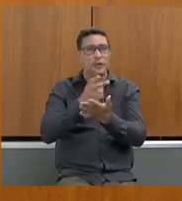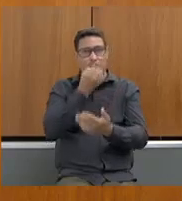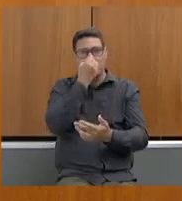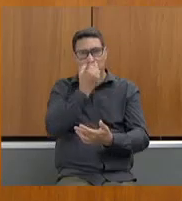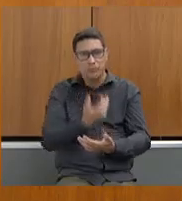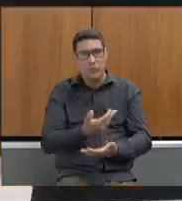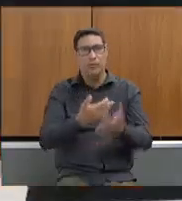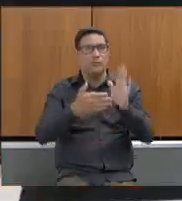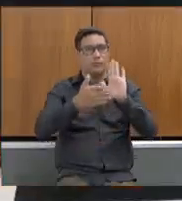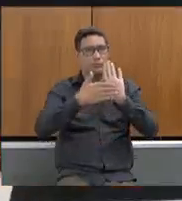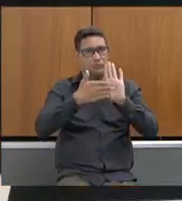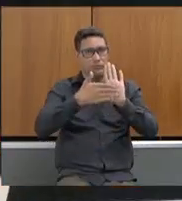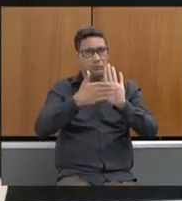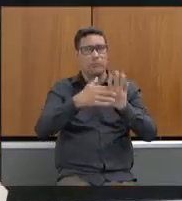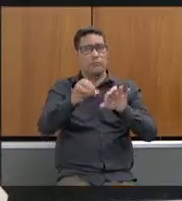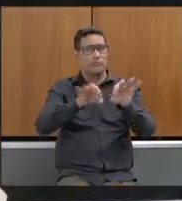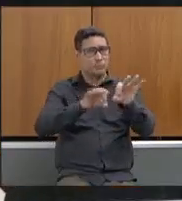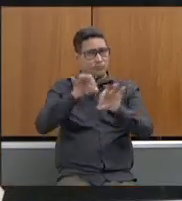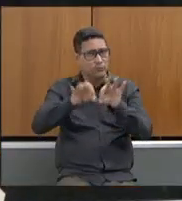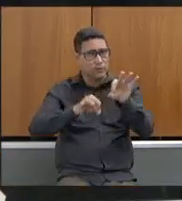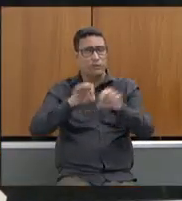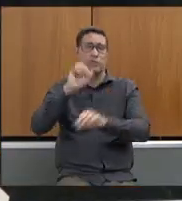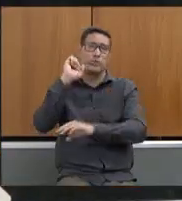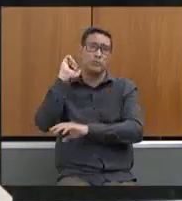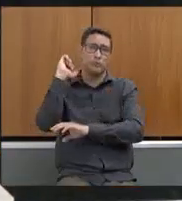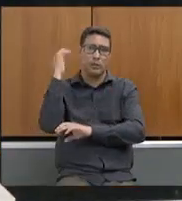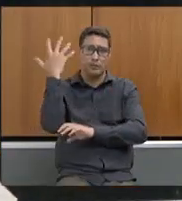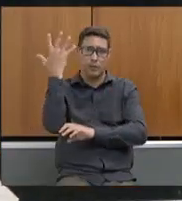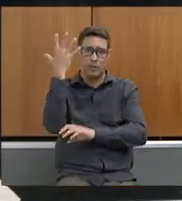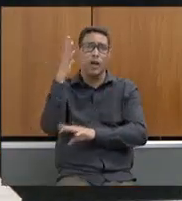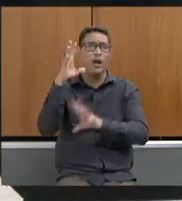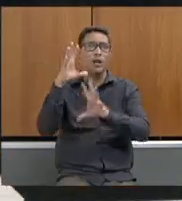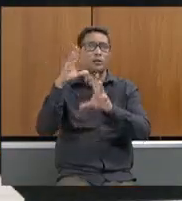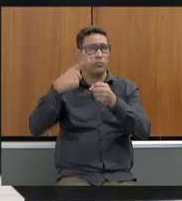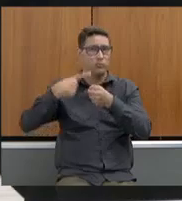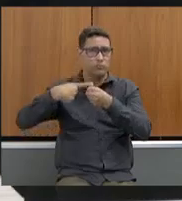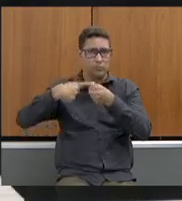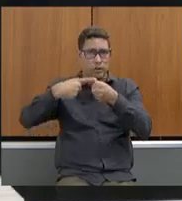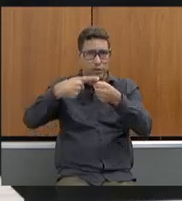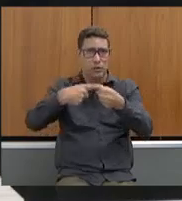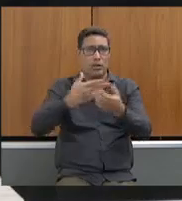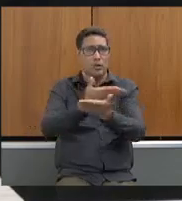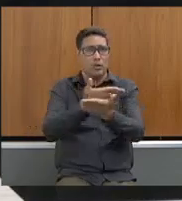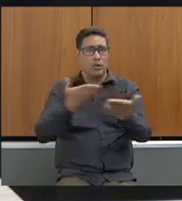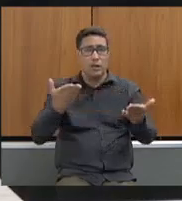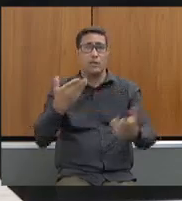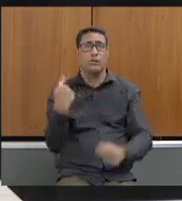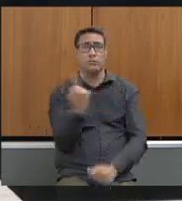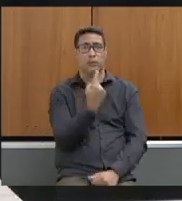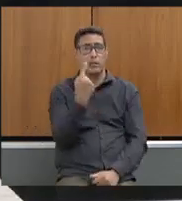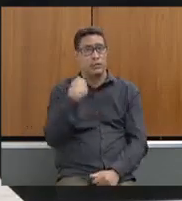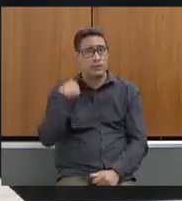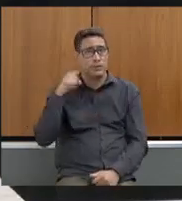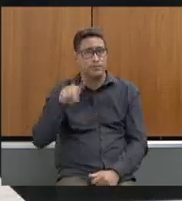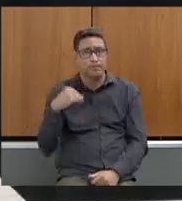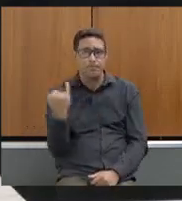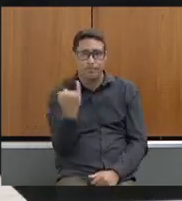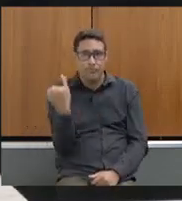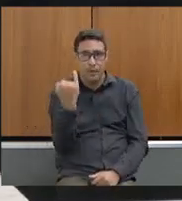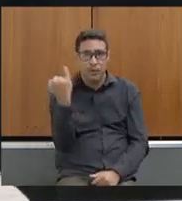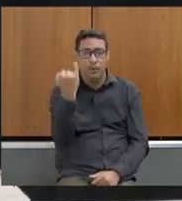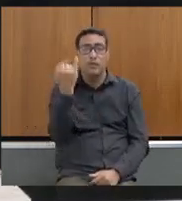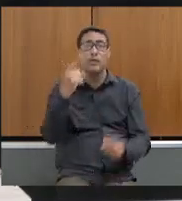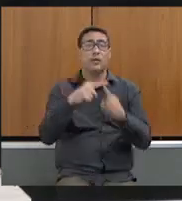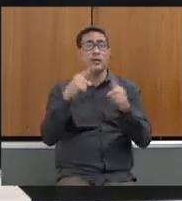propostas de ações ambientais junto com os municípios, e isso, para a gente, é muito importante, com grandes